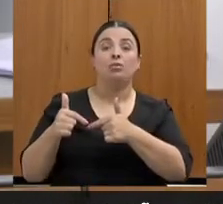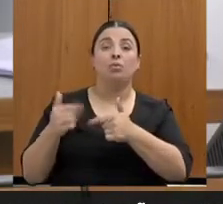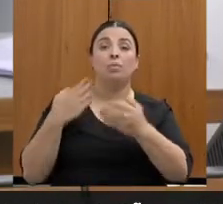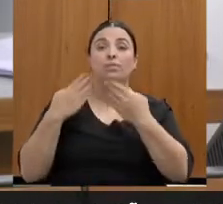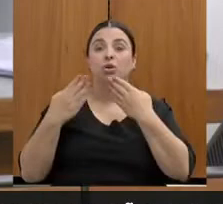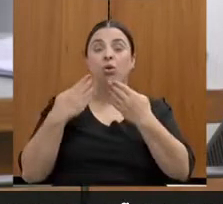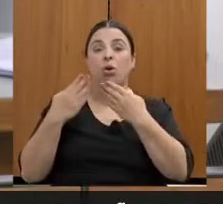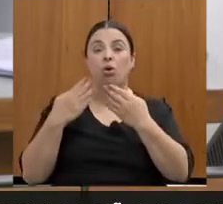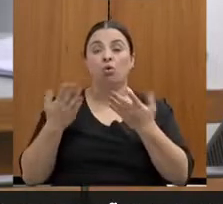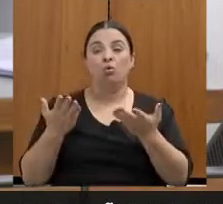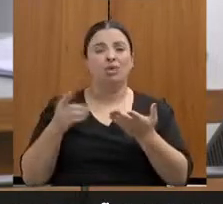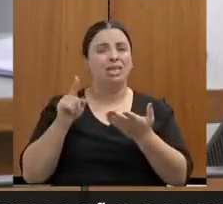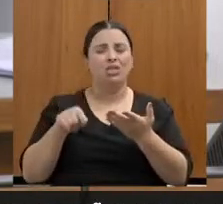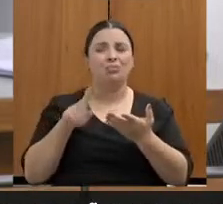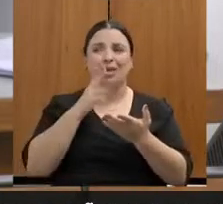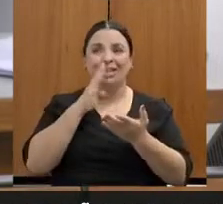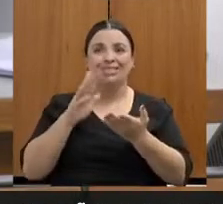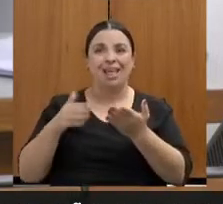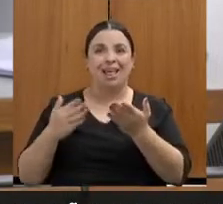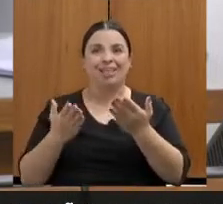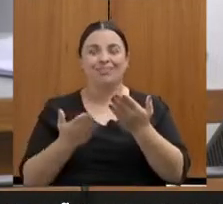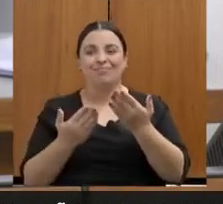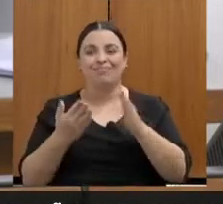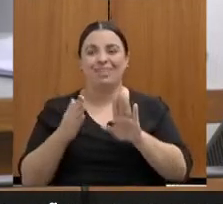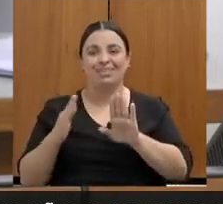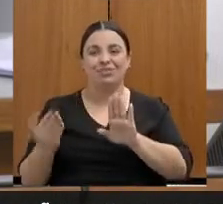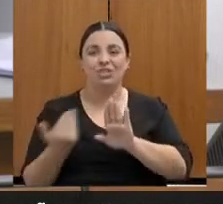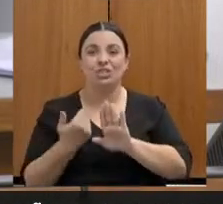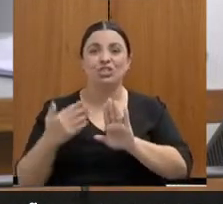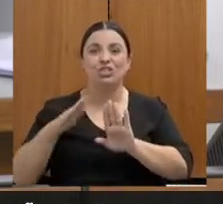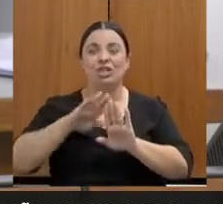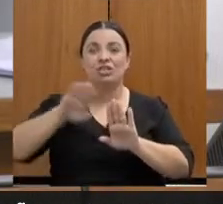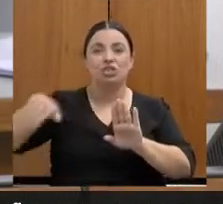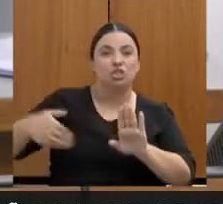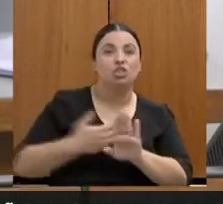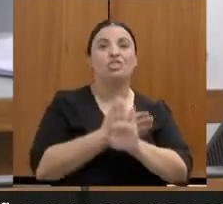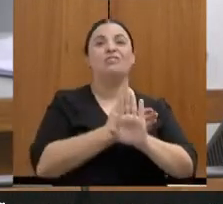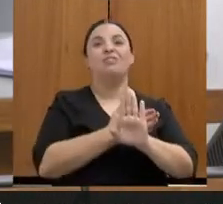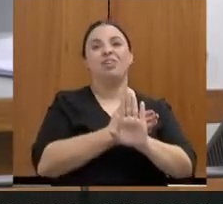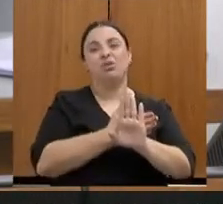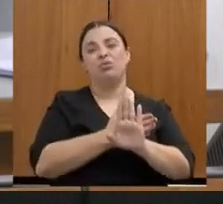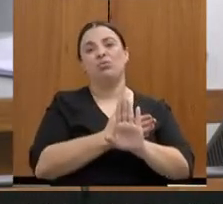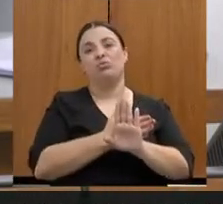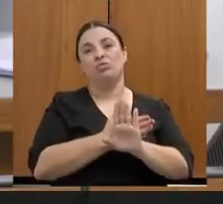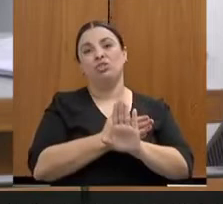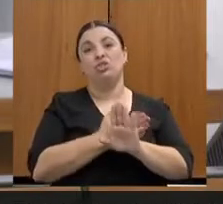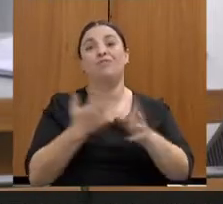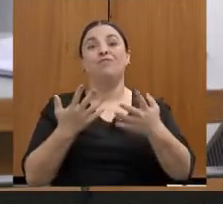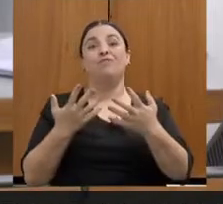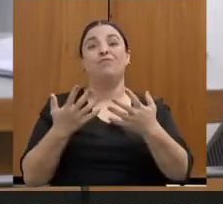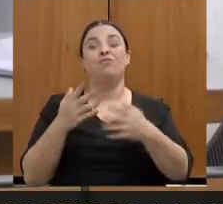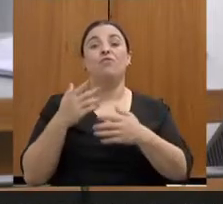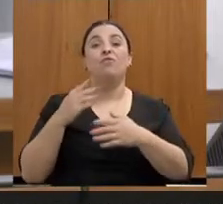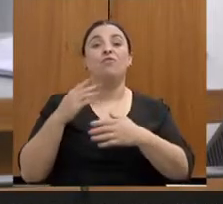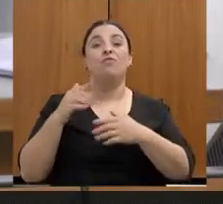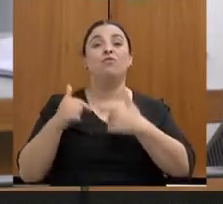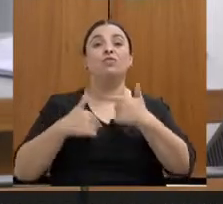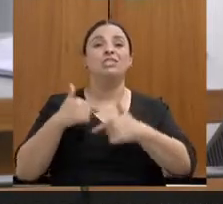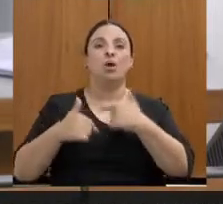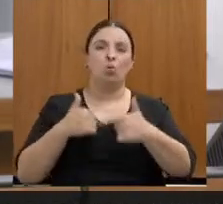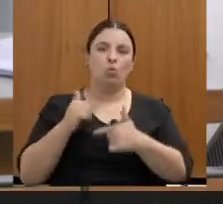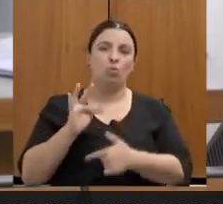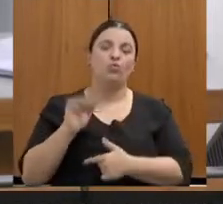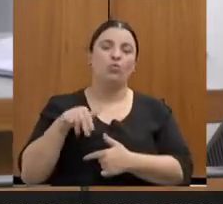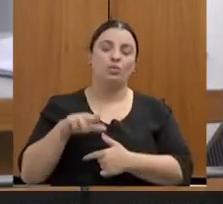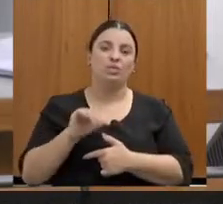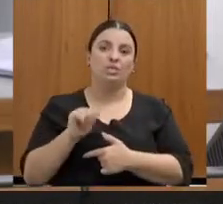alguns de que isso seria um desvio de função. Porque, de fato, a Polícia Civil, ela não tem na carreira o atendimento psicológico.